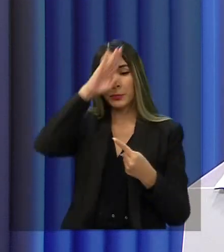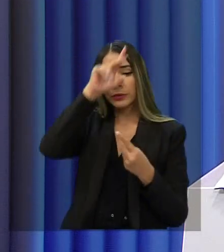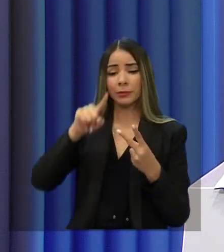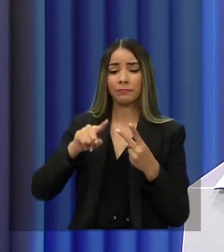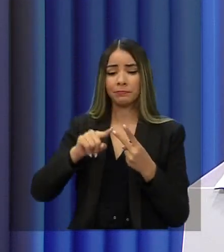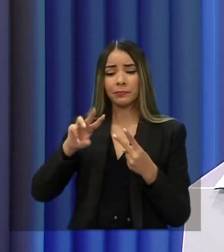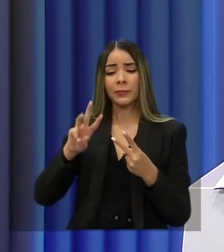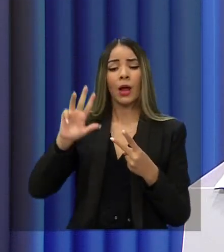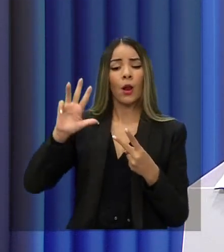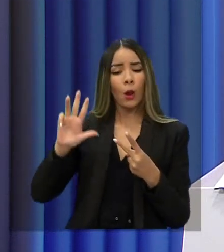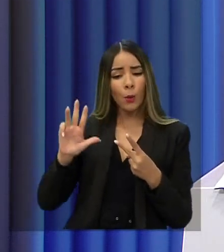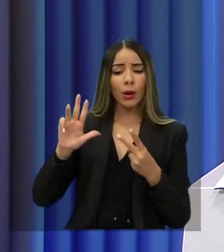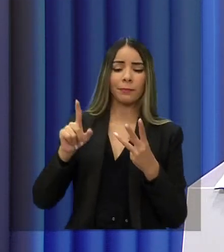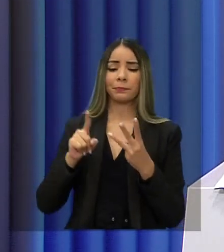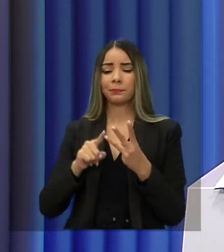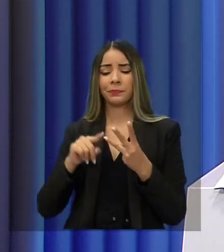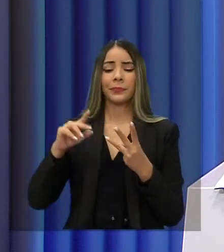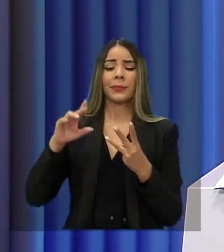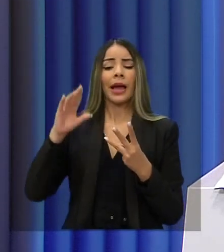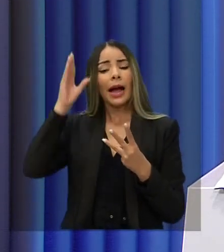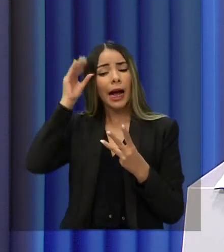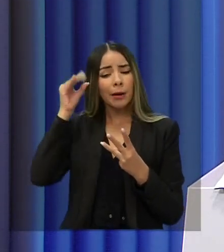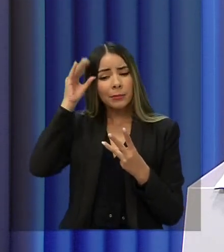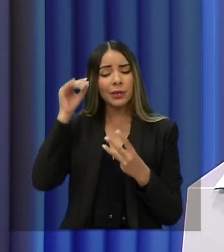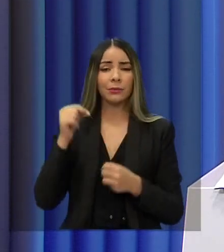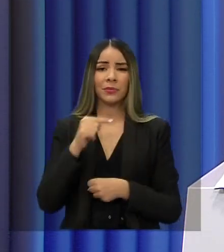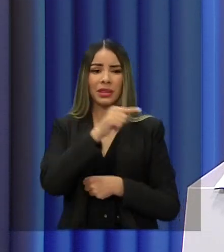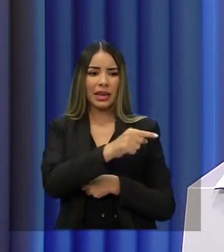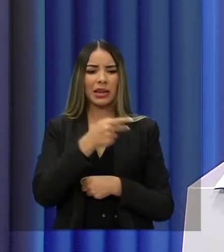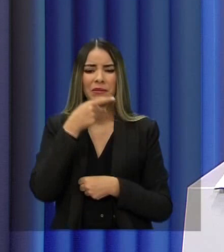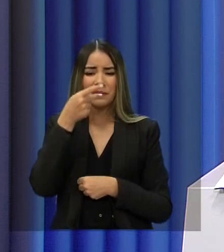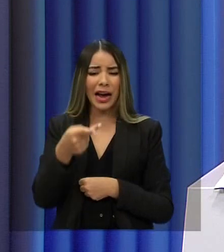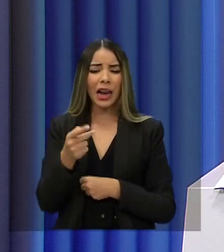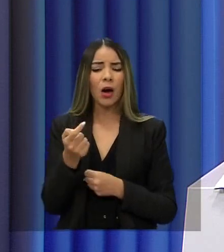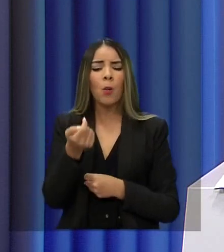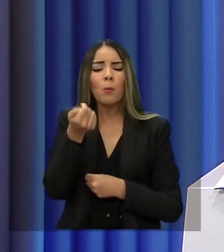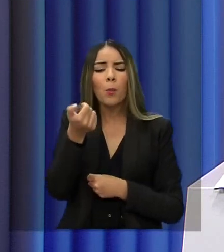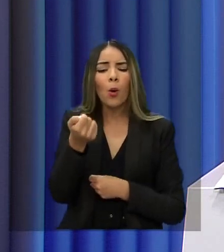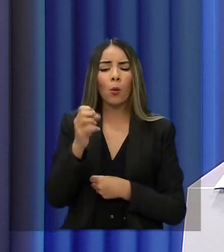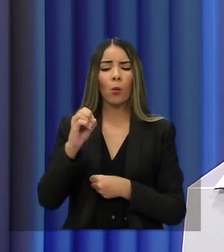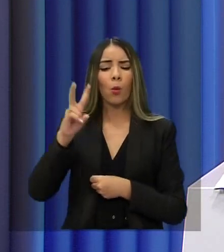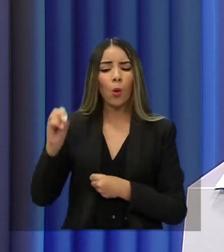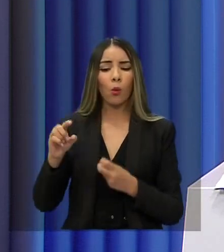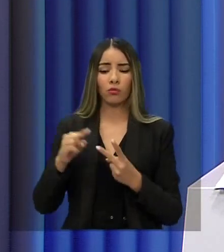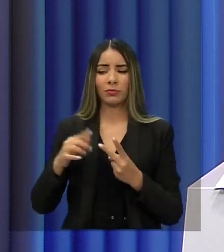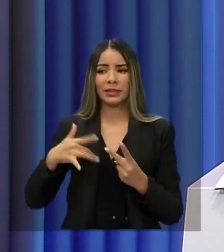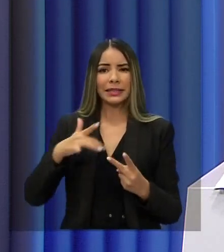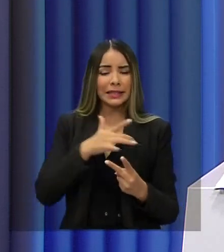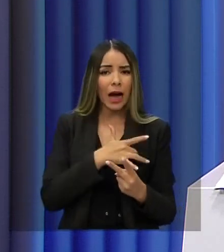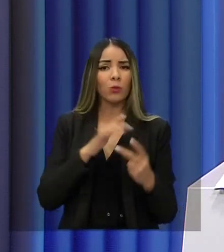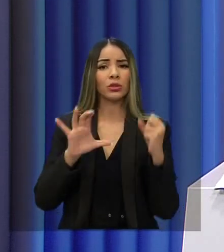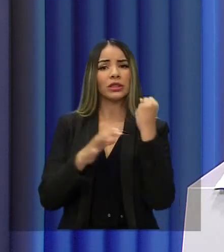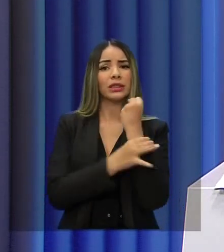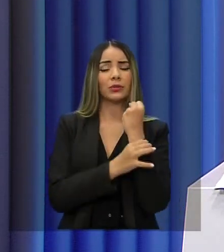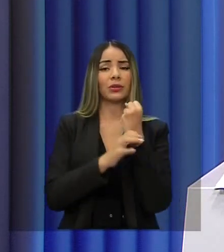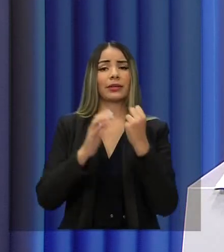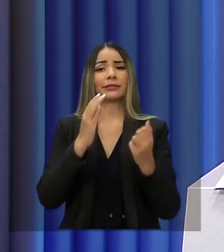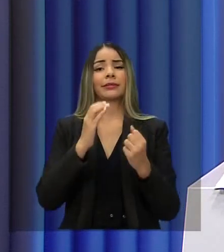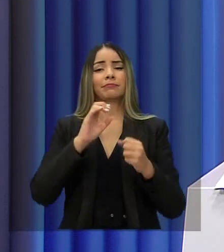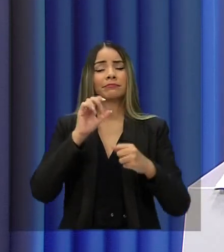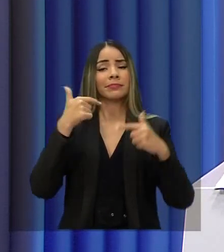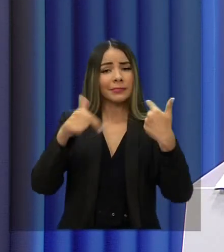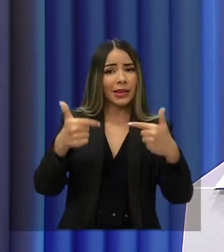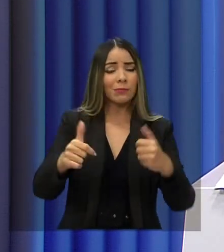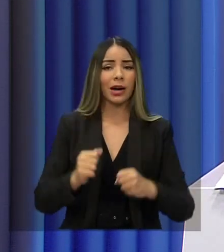e Camilo. E quantas vezes ele fala gente, povo, saúde, segurança, emprego. Minha gente, eu não quero ser um